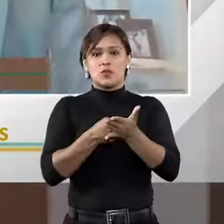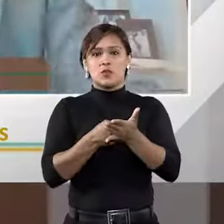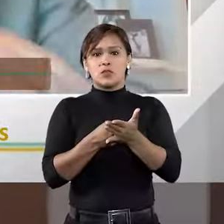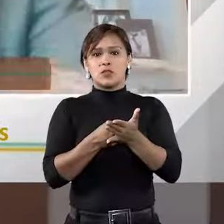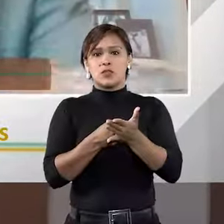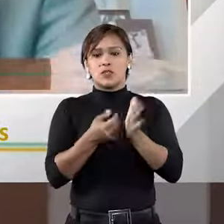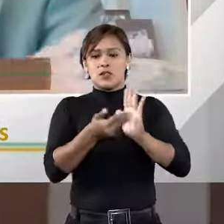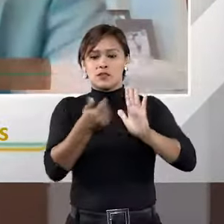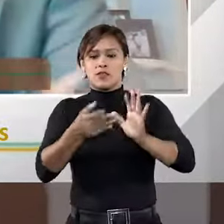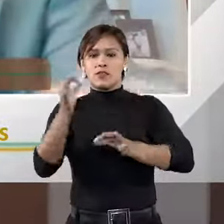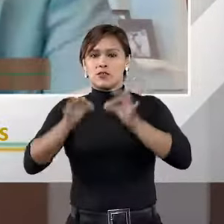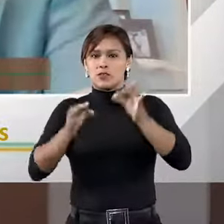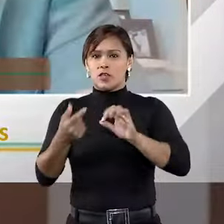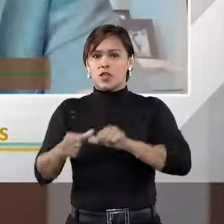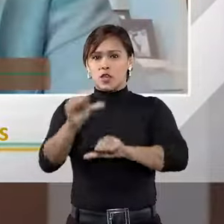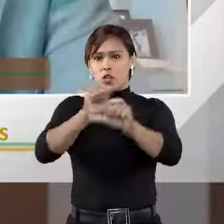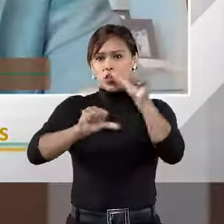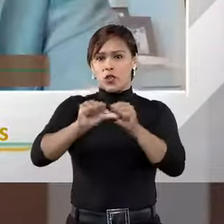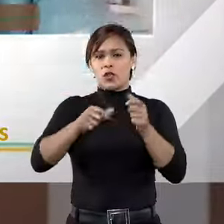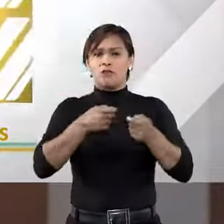sair do judiciário, ir para a arbitragem.